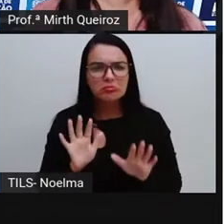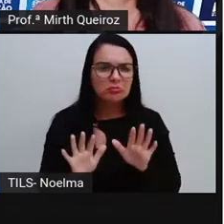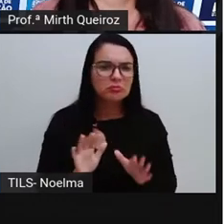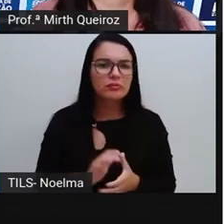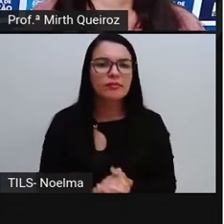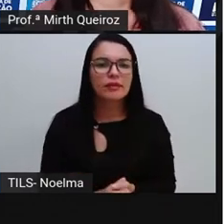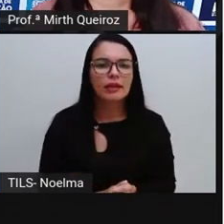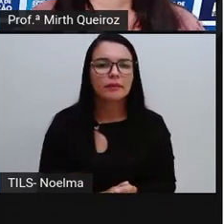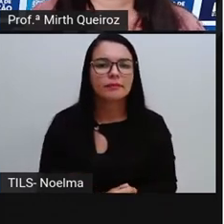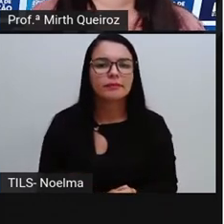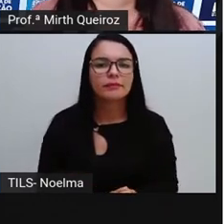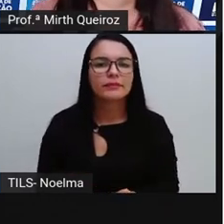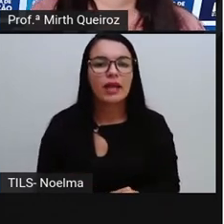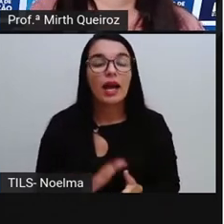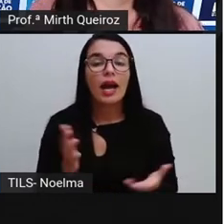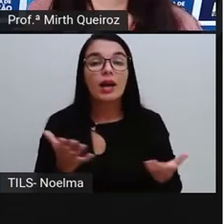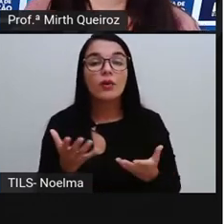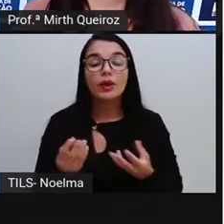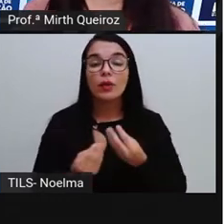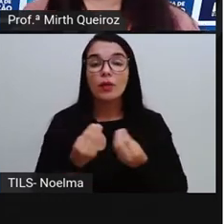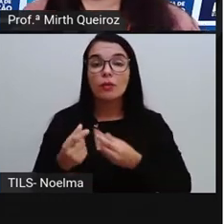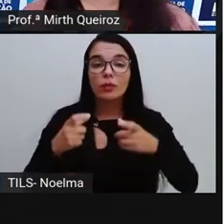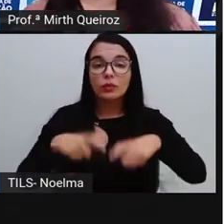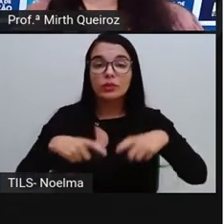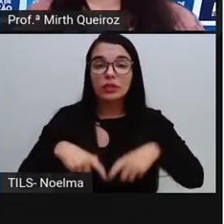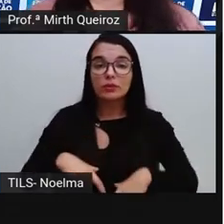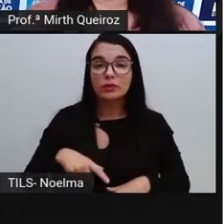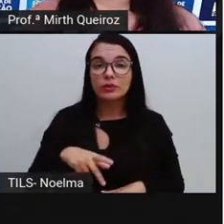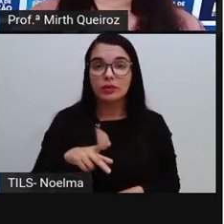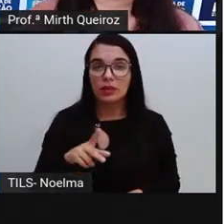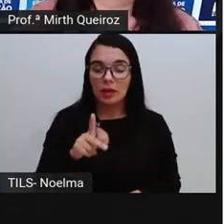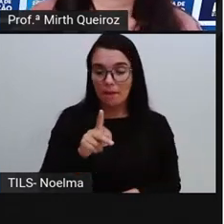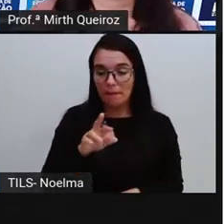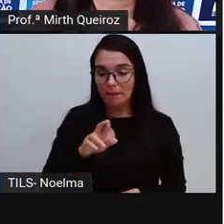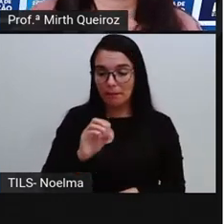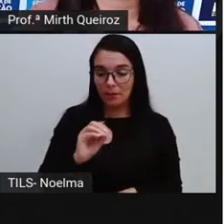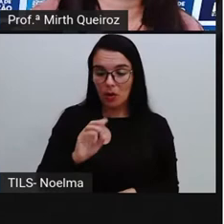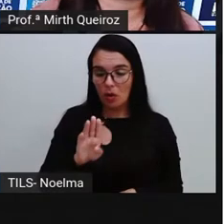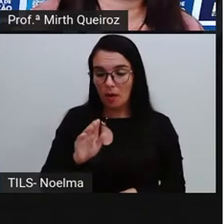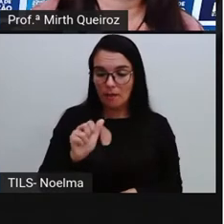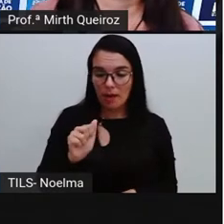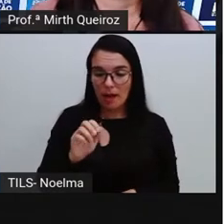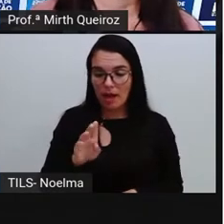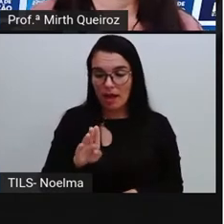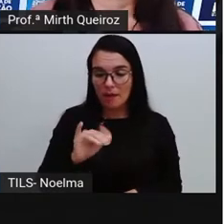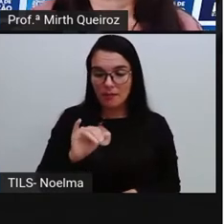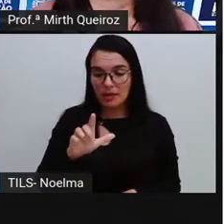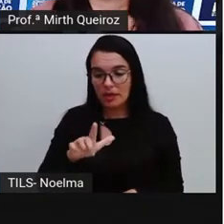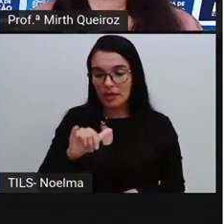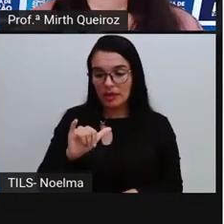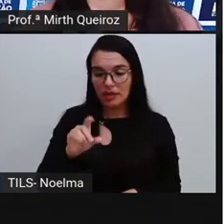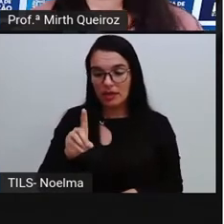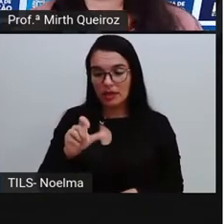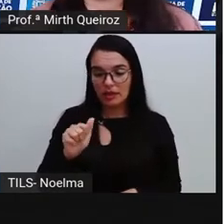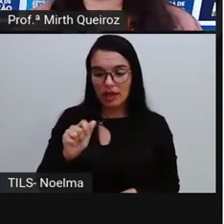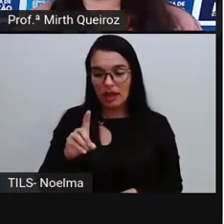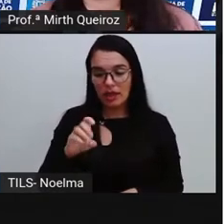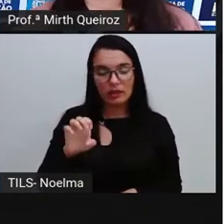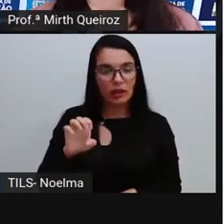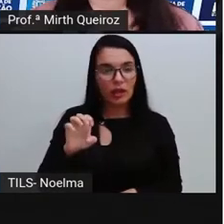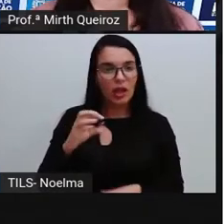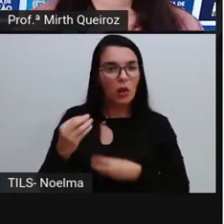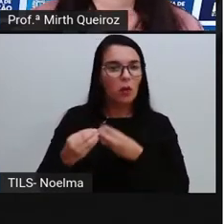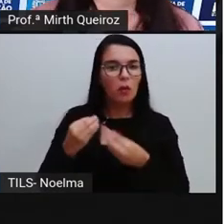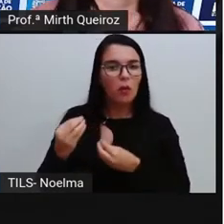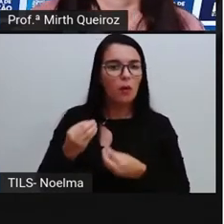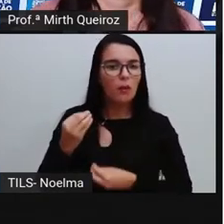E em que situações a gente utiliza o termo probabilidade? Como a gente viu até mesmo nas pesquisas lá de aceitação, a gente utiliza a